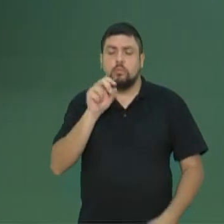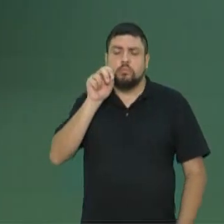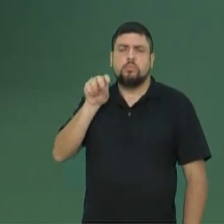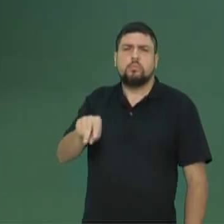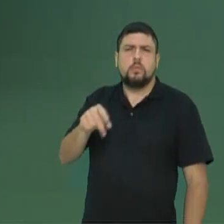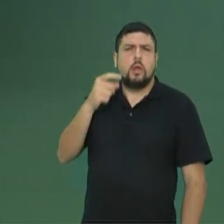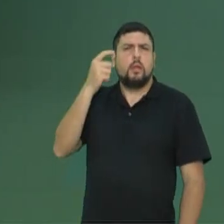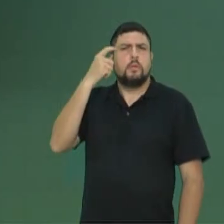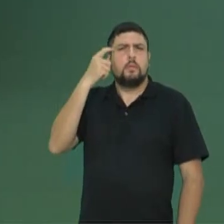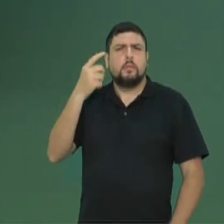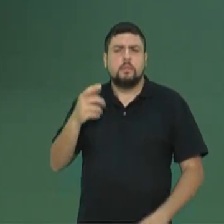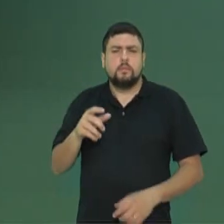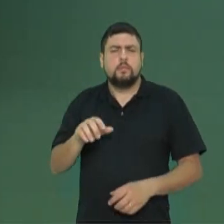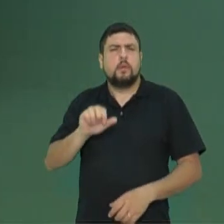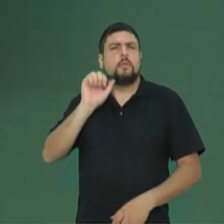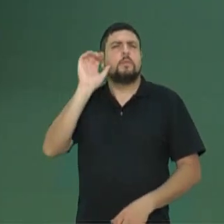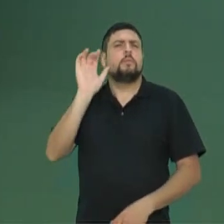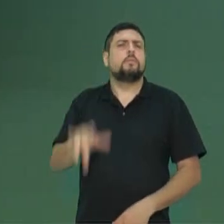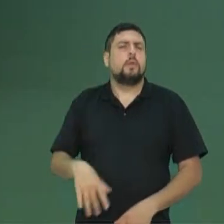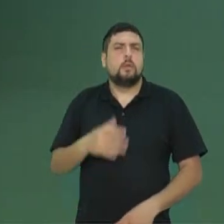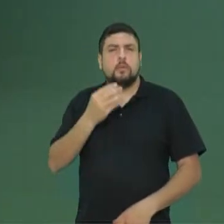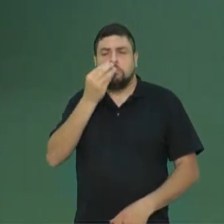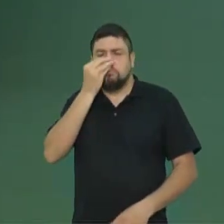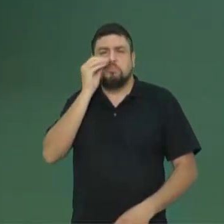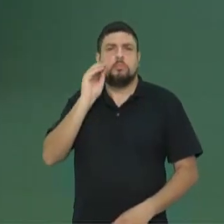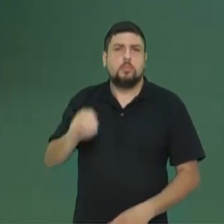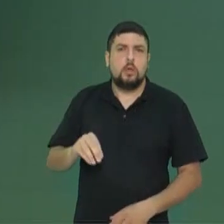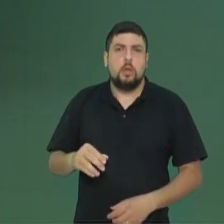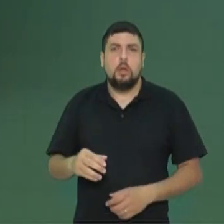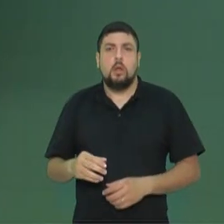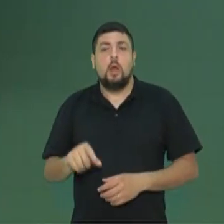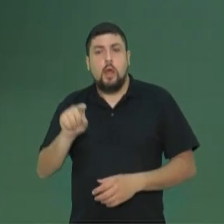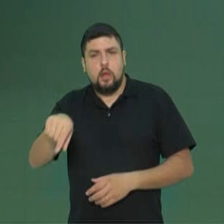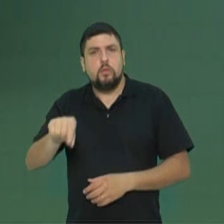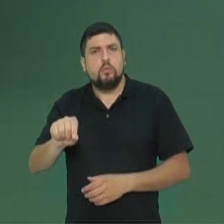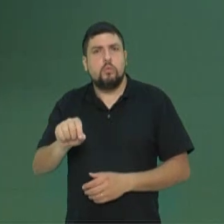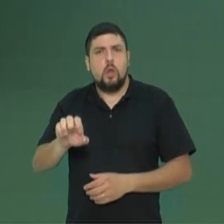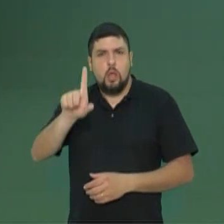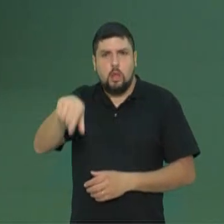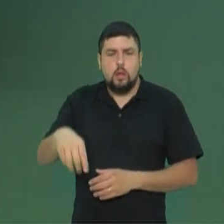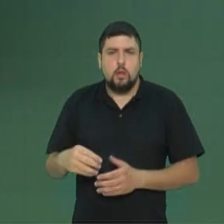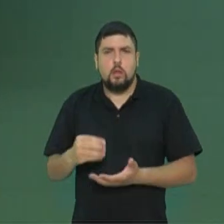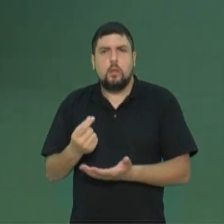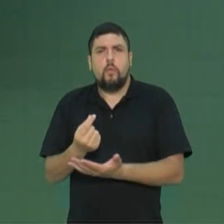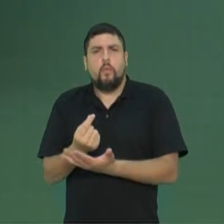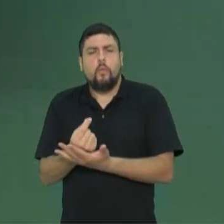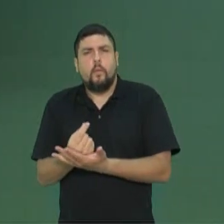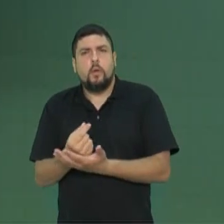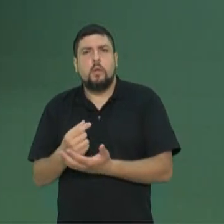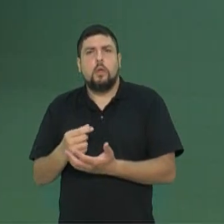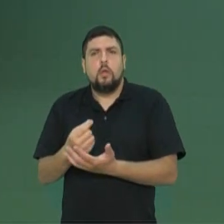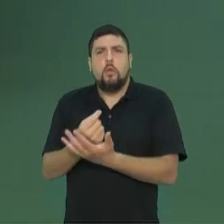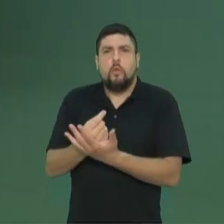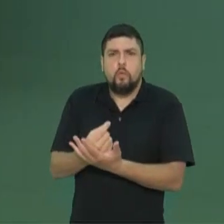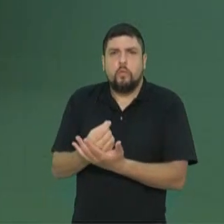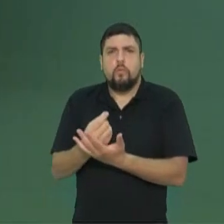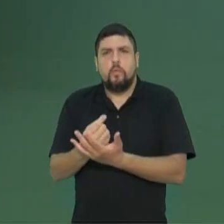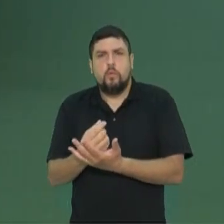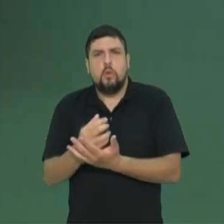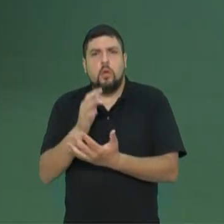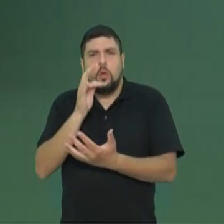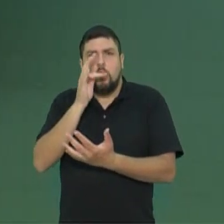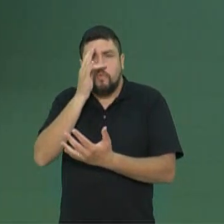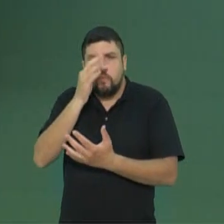a anatomia delas, que geralmente são angiospermas, plantas completas, raiz, caule, folha, flor,